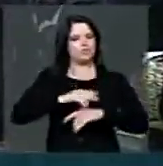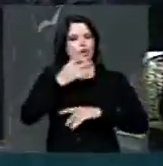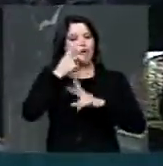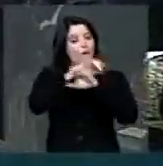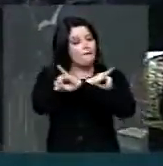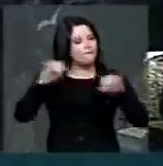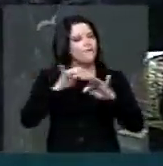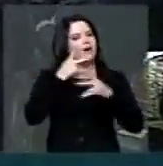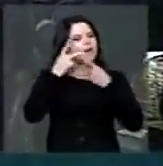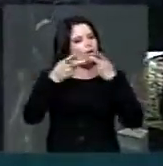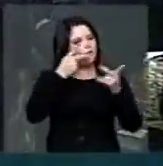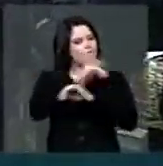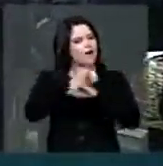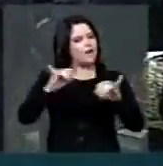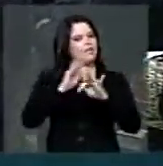autorização do... obrigado! Obrigado! Obrigado.